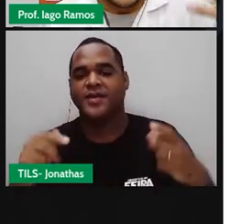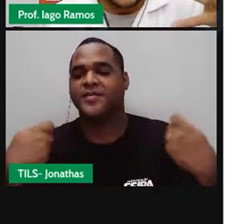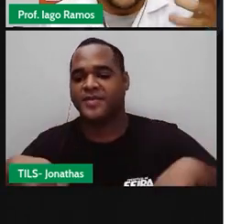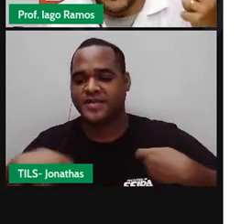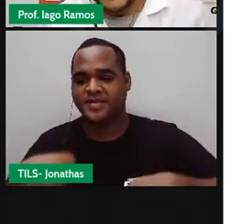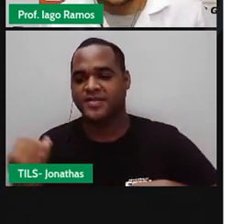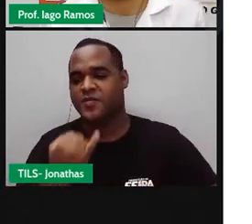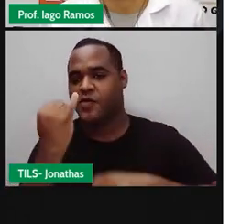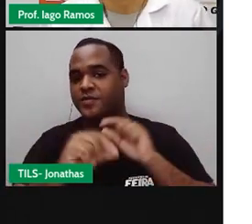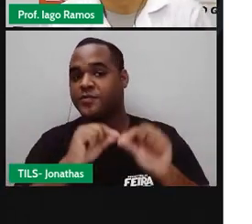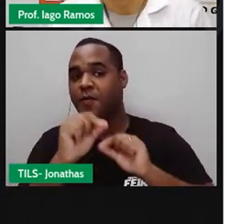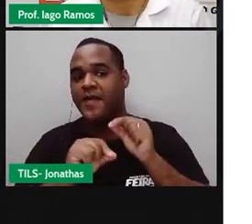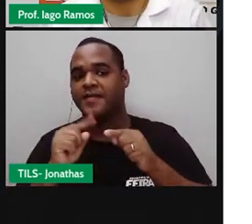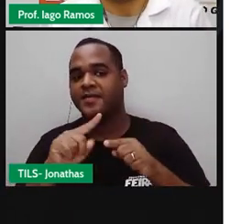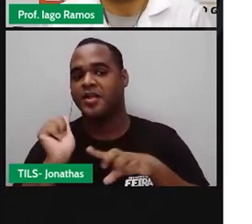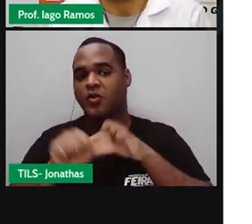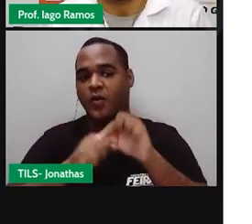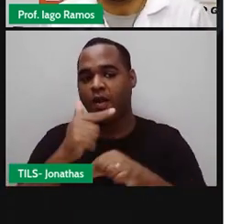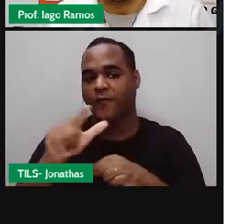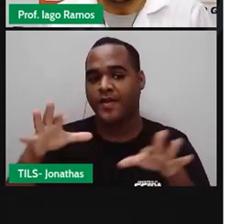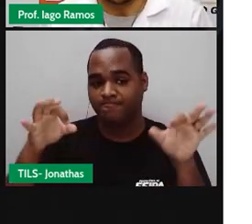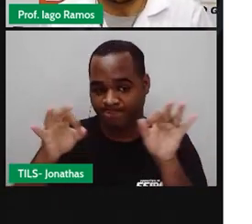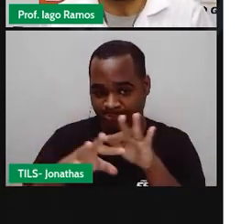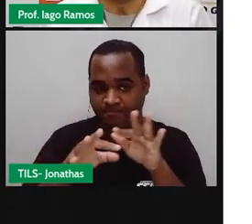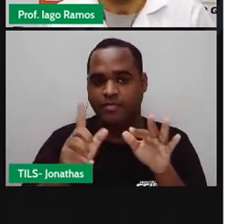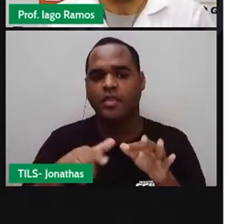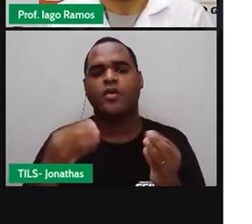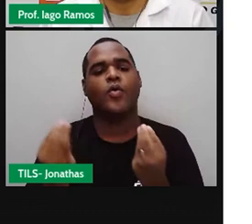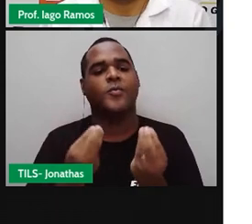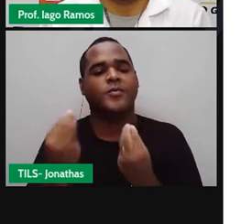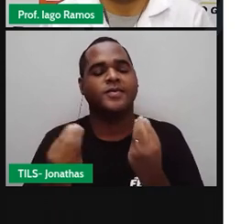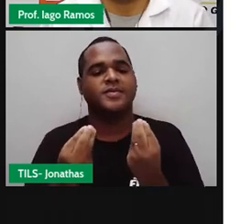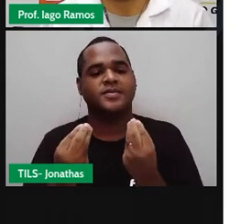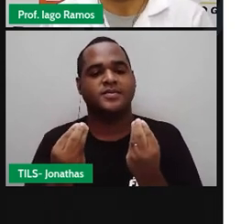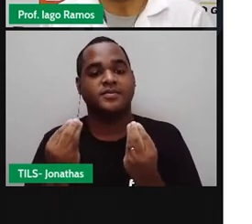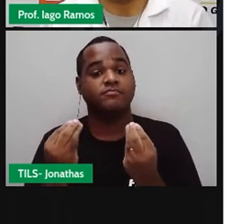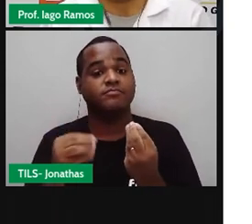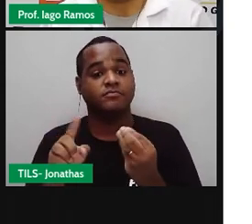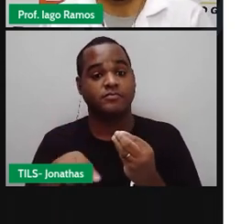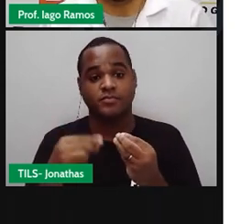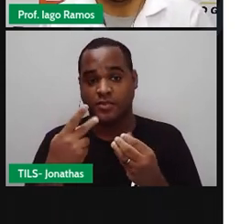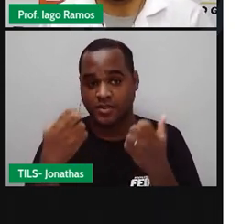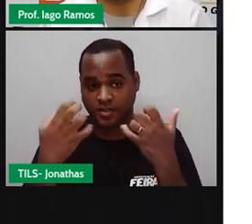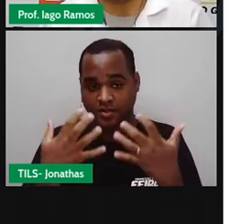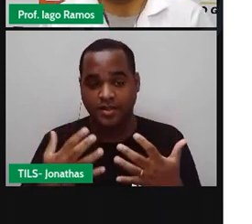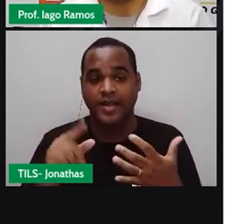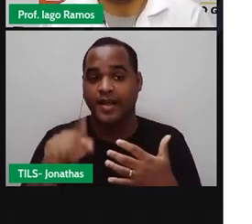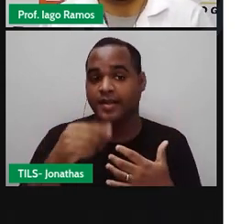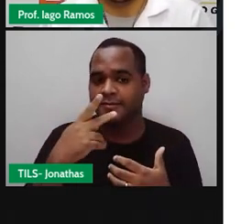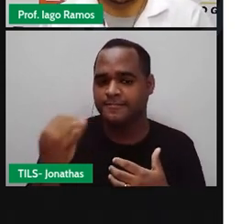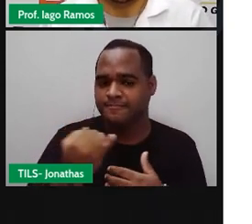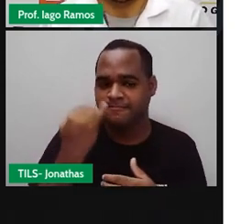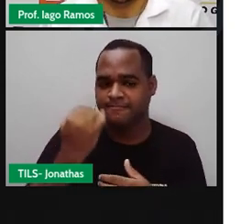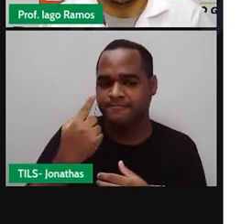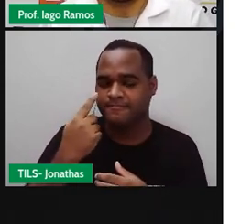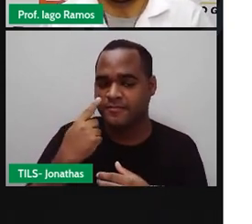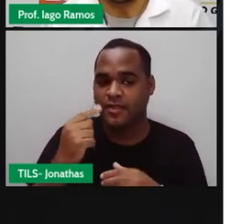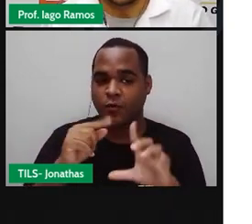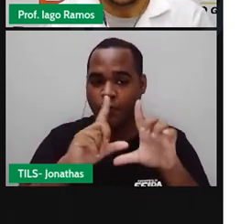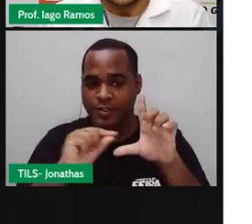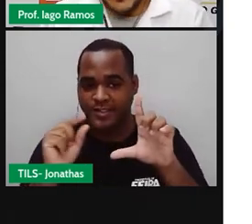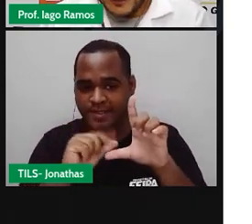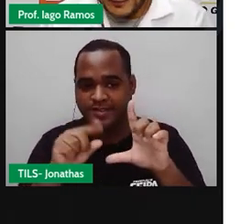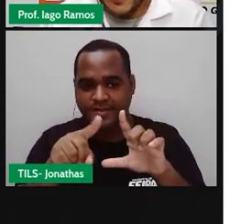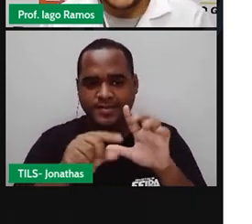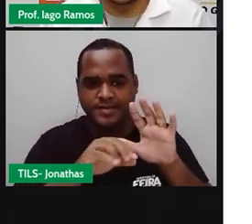depois que essa aula se encerrar. Como? Acessando o link que eu vou deixar aí na descrição para você. Tá bom?